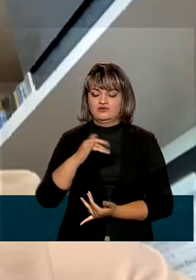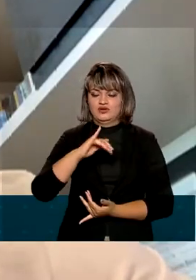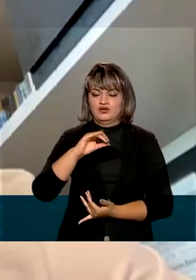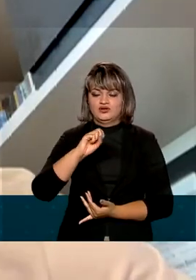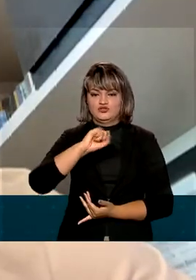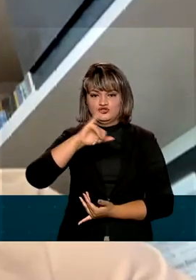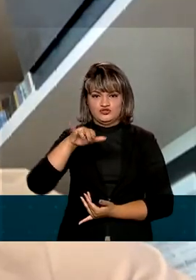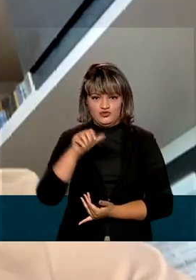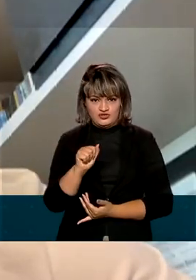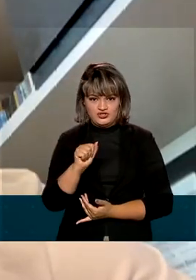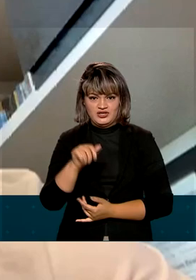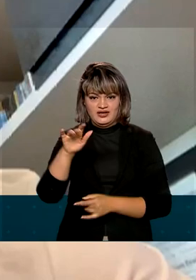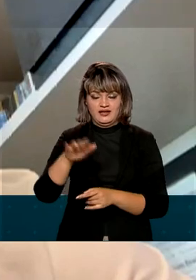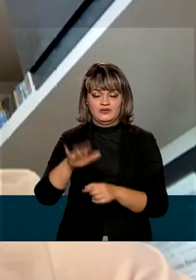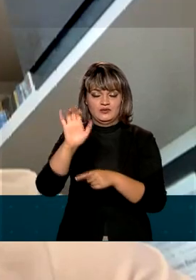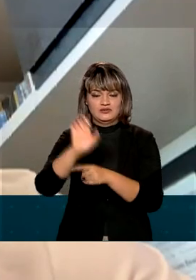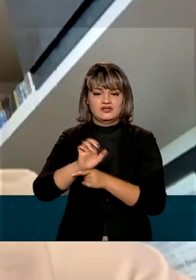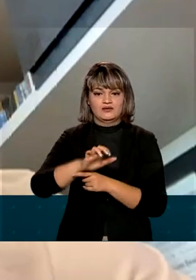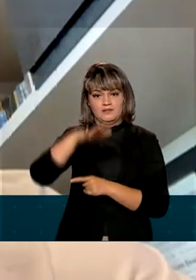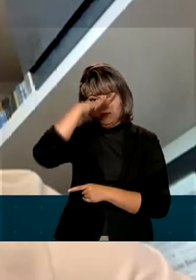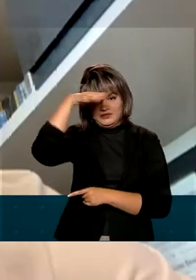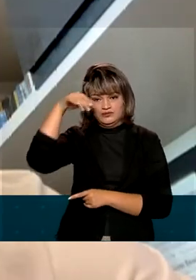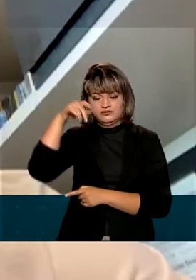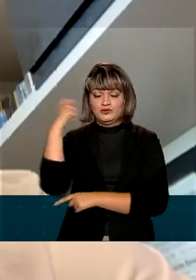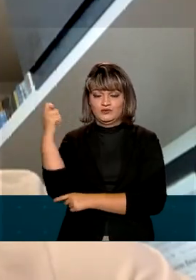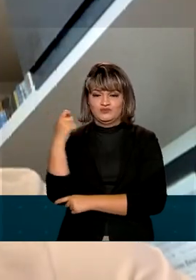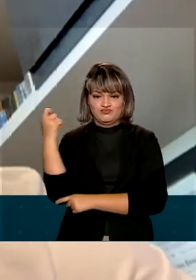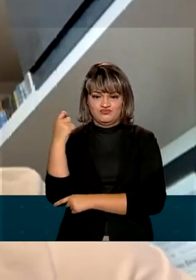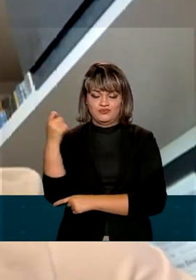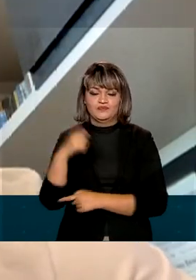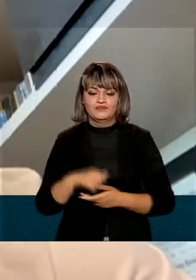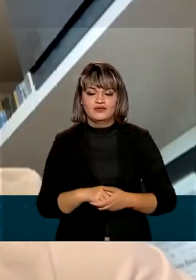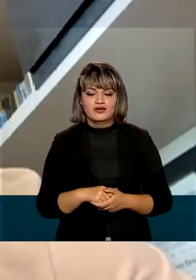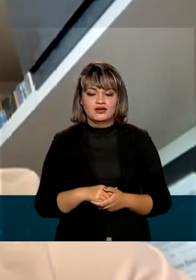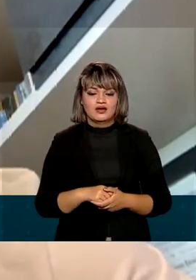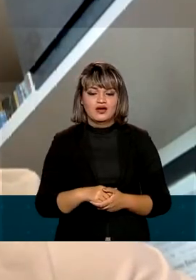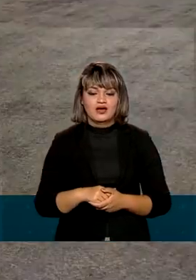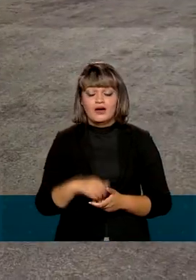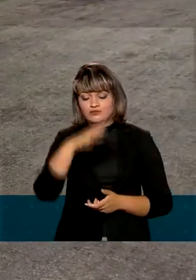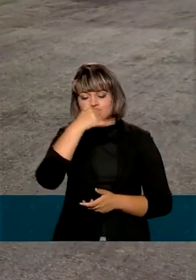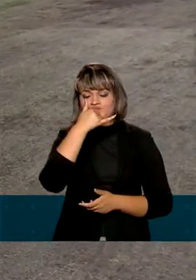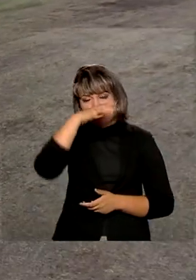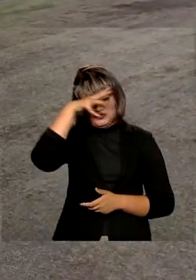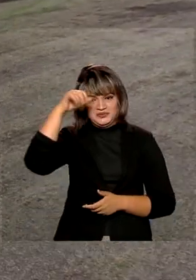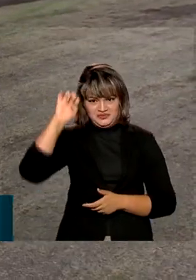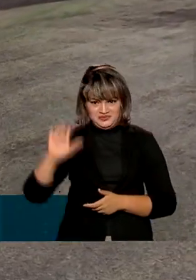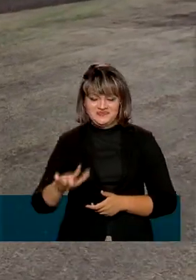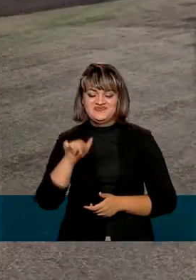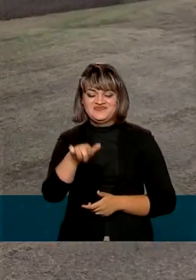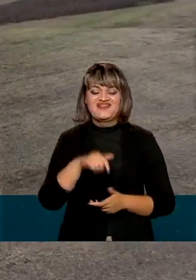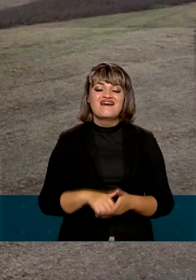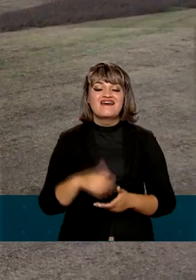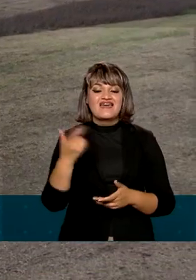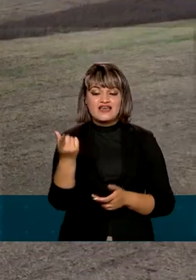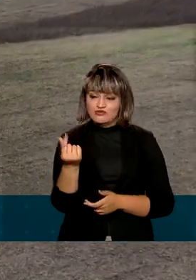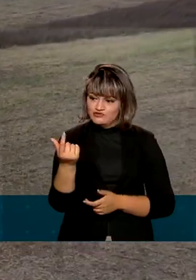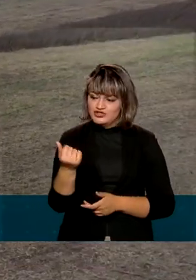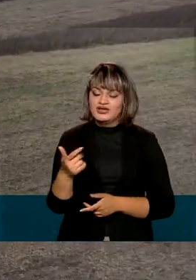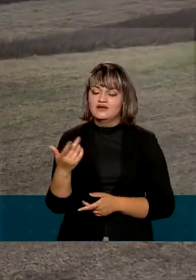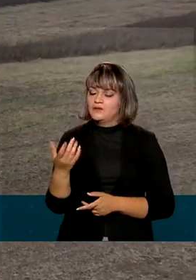diz que há 10 anos utilizam o crédito do Plano Safra para custeio. Para ele, o dinheiro garante a